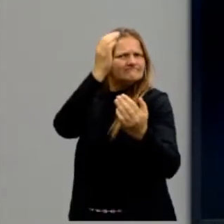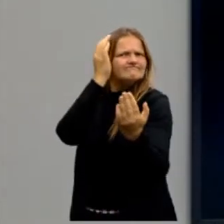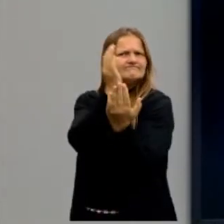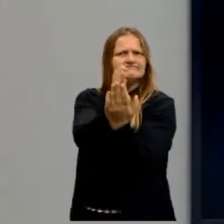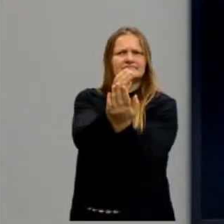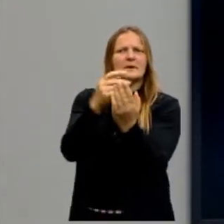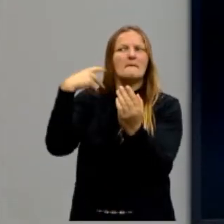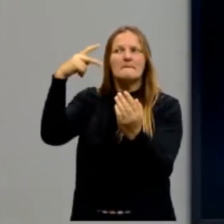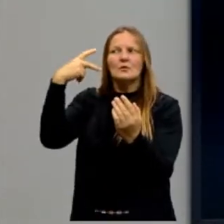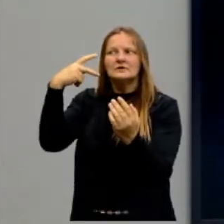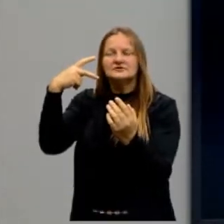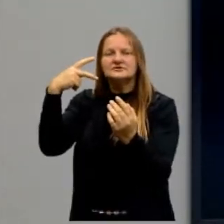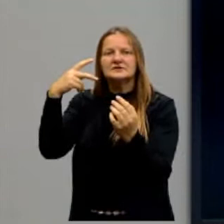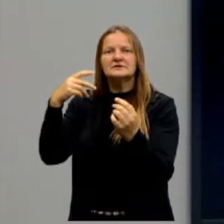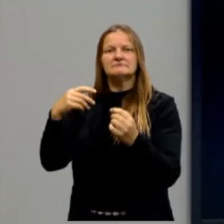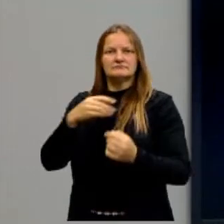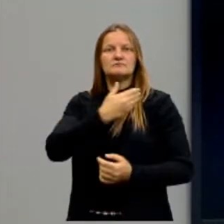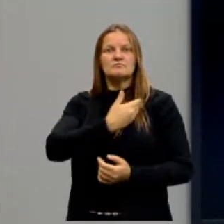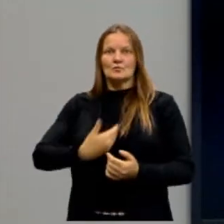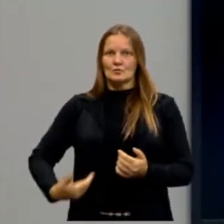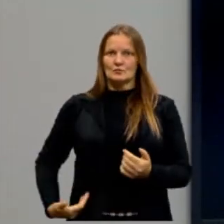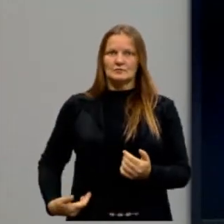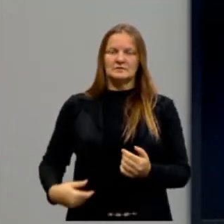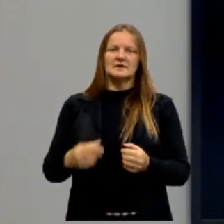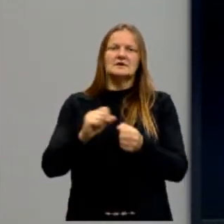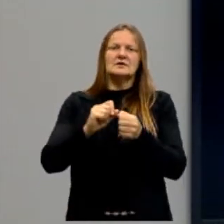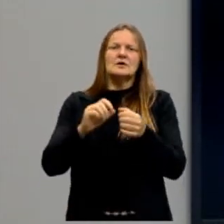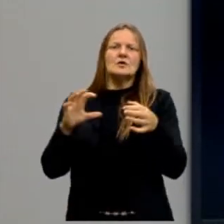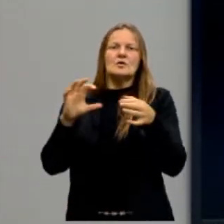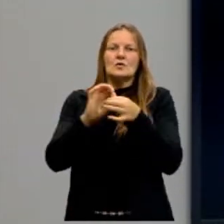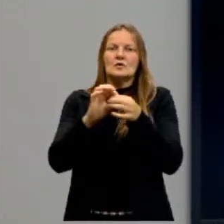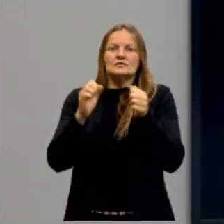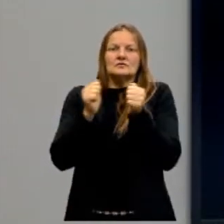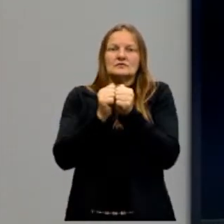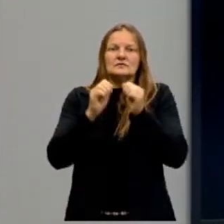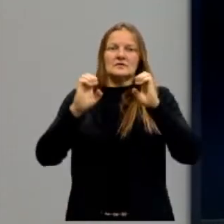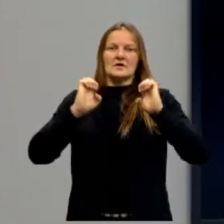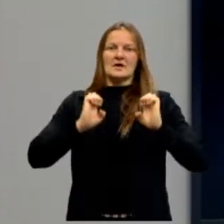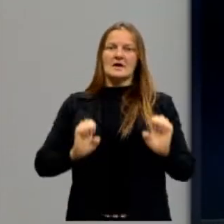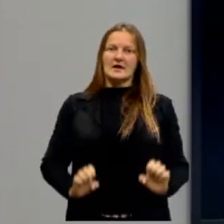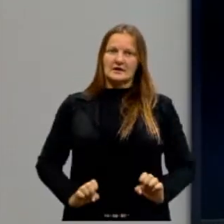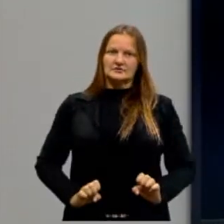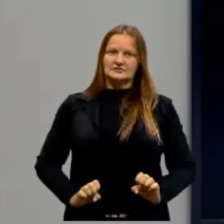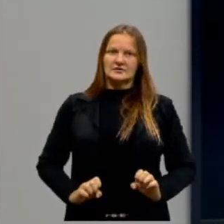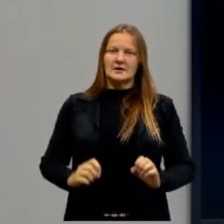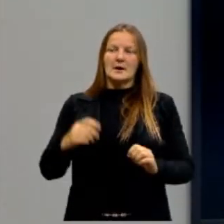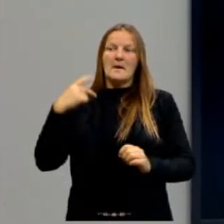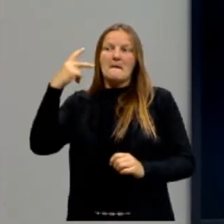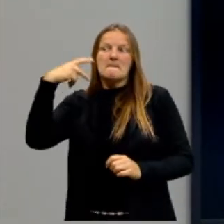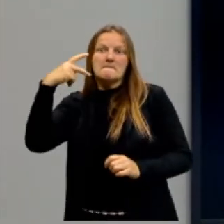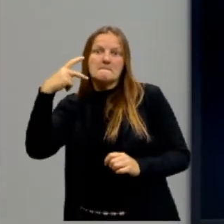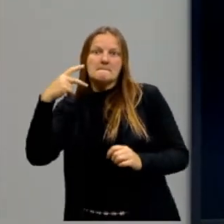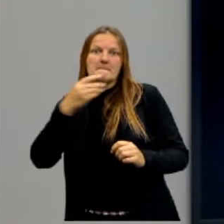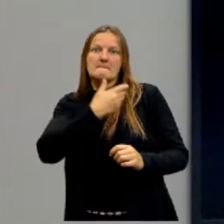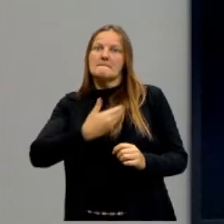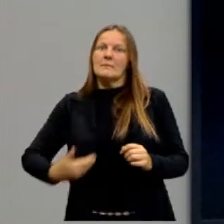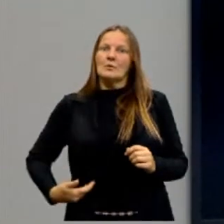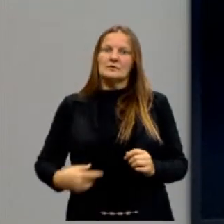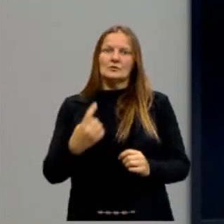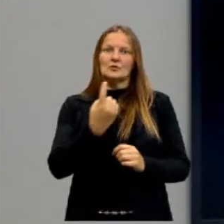política, pública, a ética individual, então público e individual